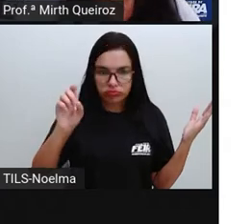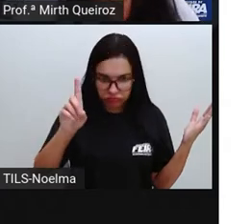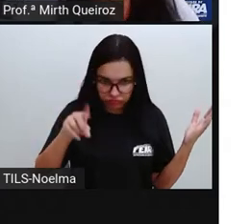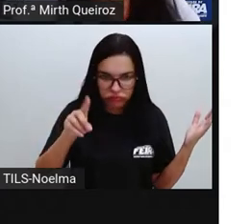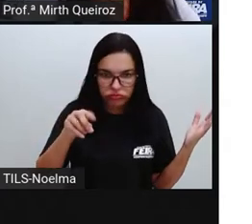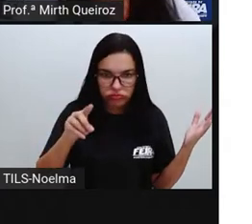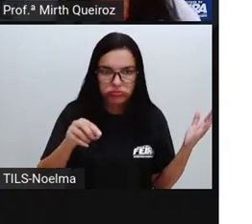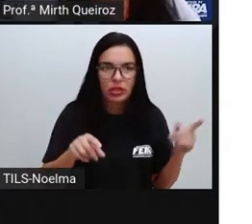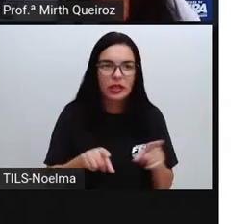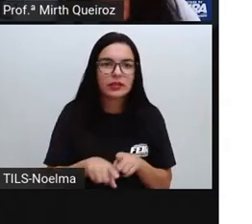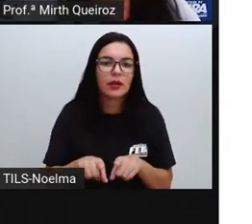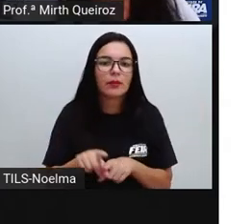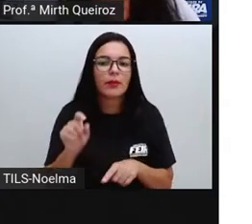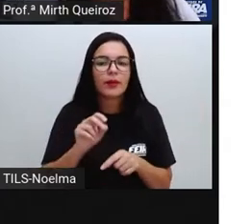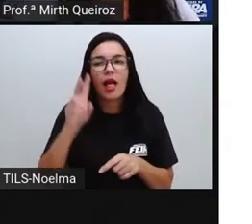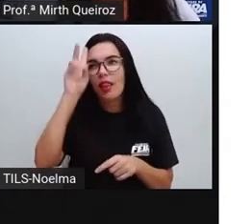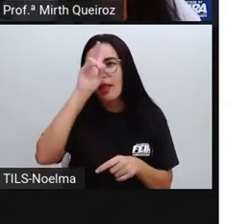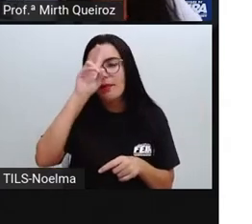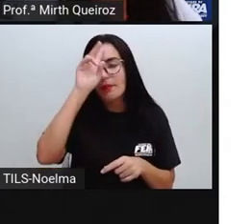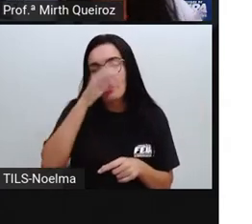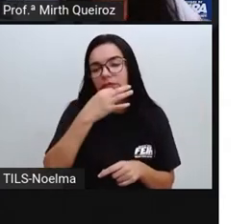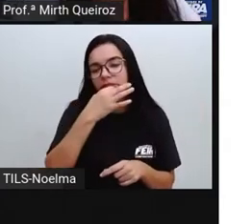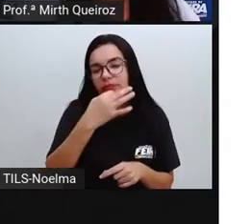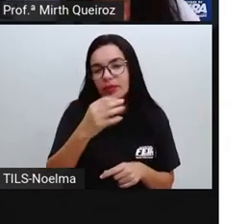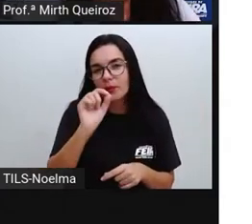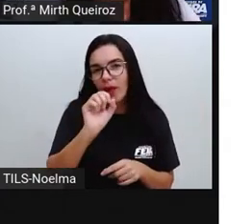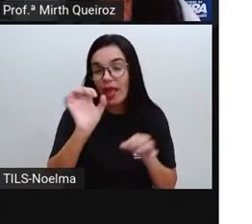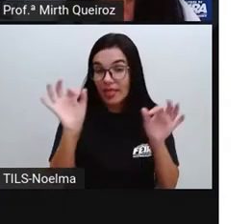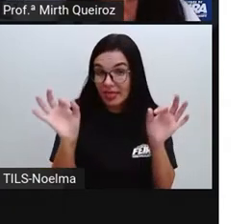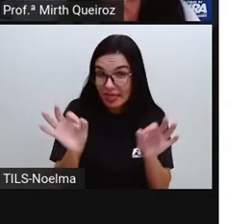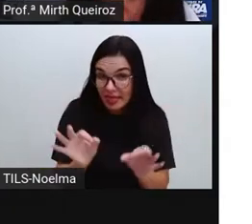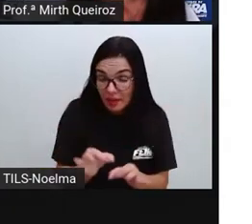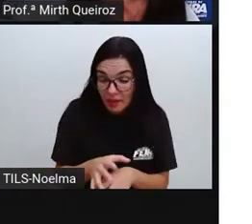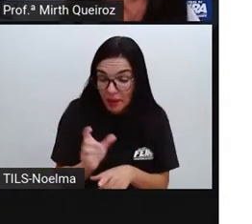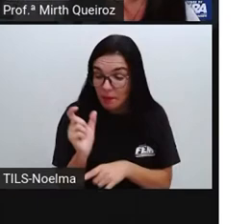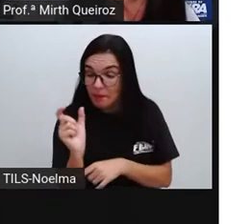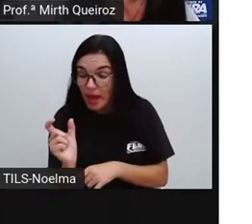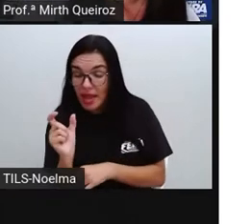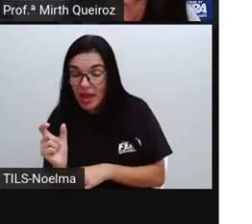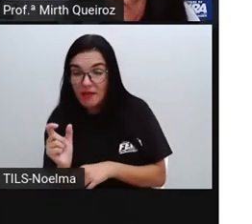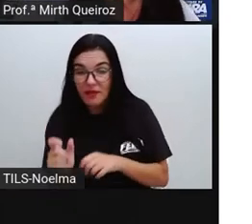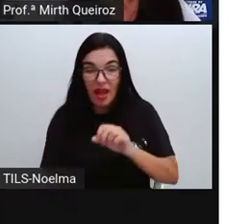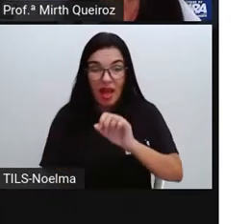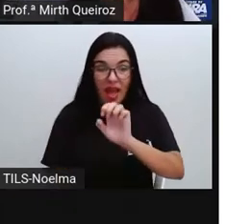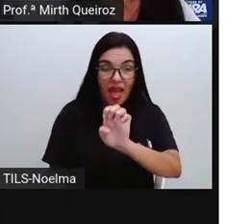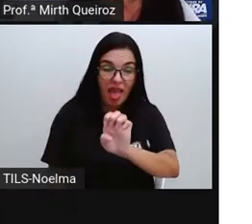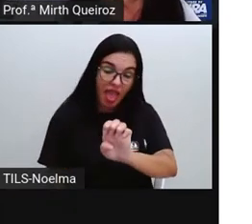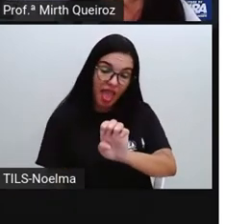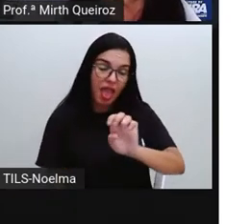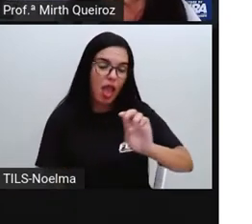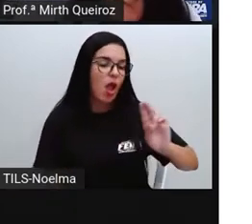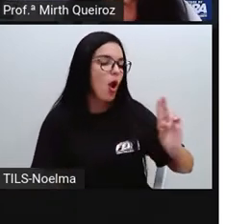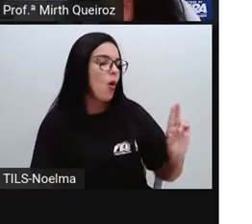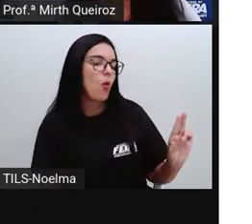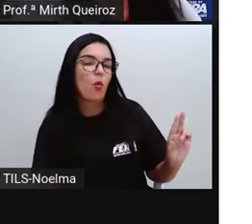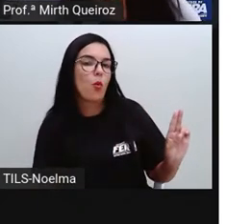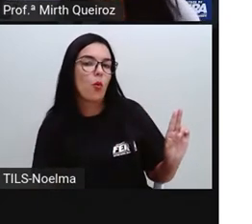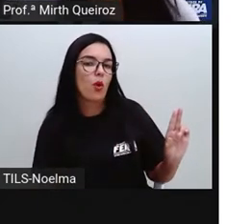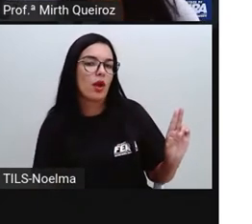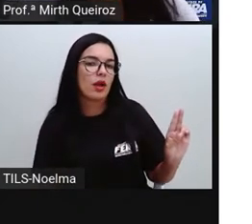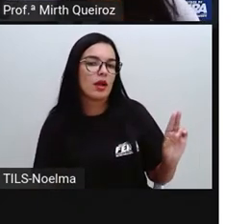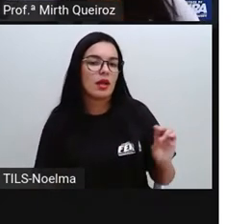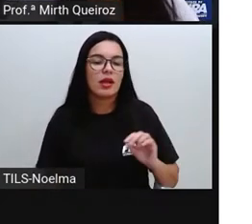lembrar aí da nossa primeira dica, que foi quando terminar em EU, né? Eu vou utilizar aí o sufixo EU,